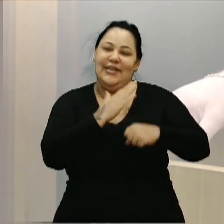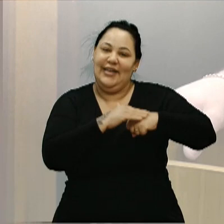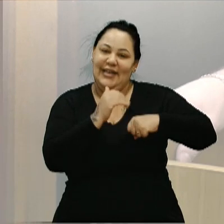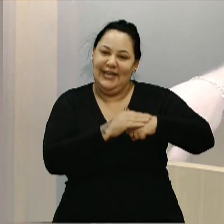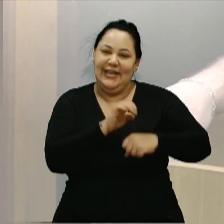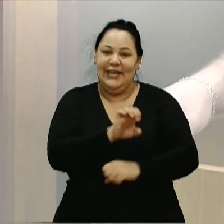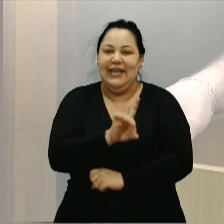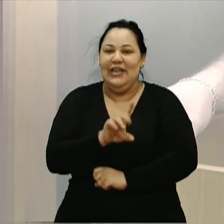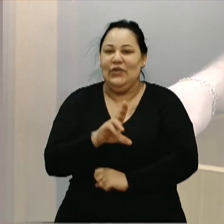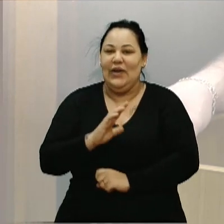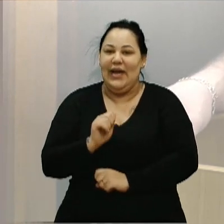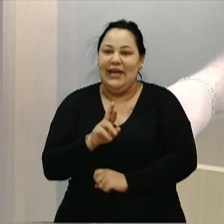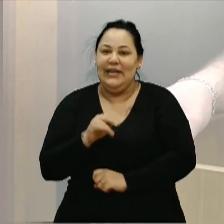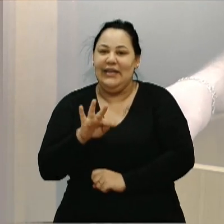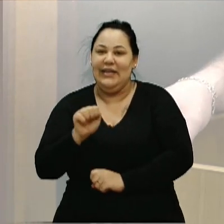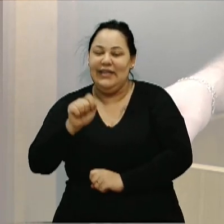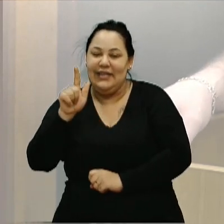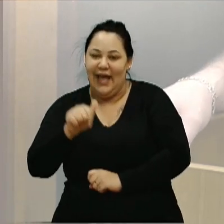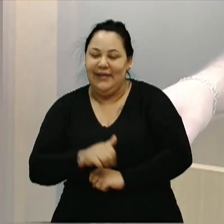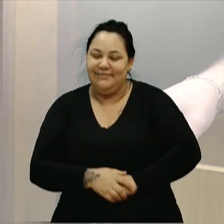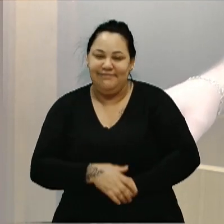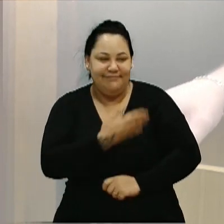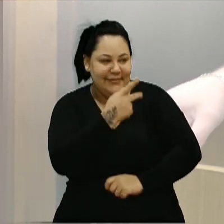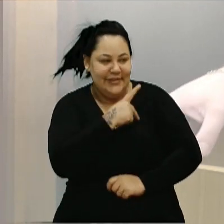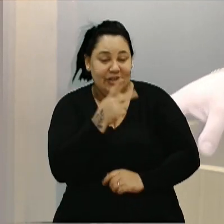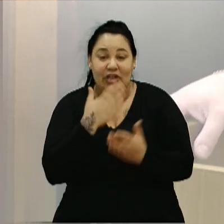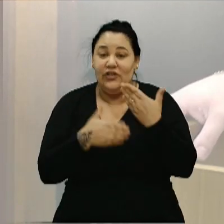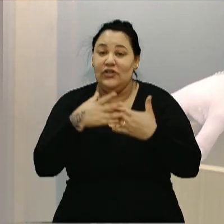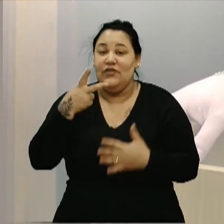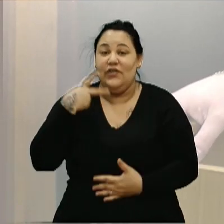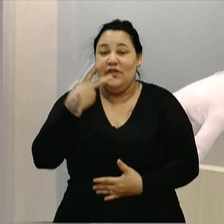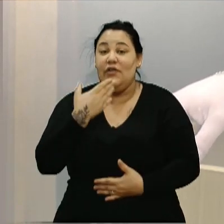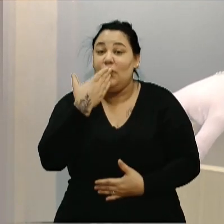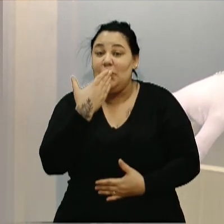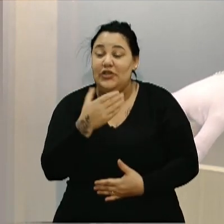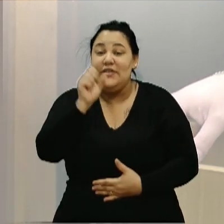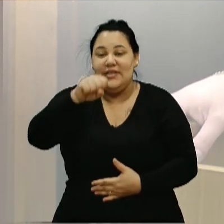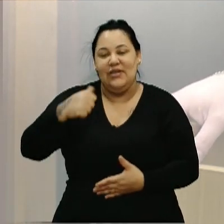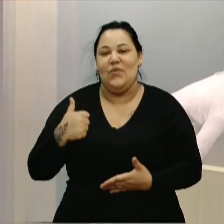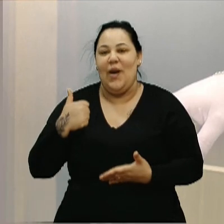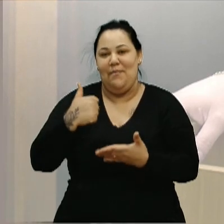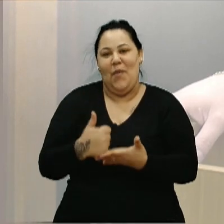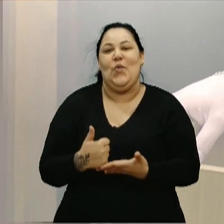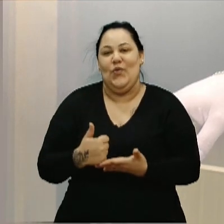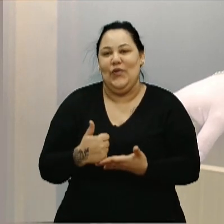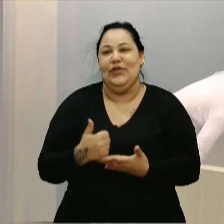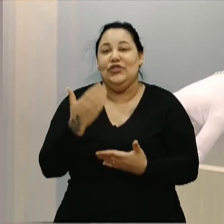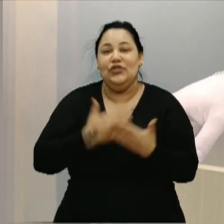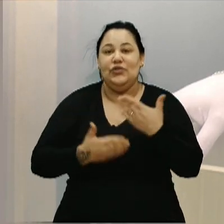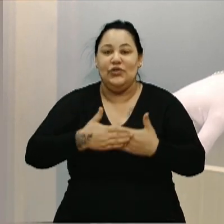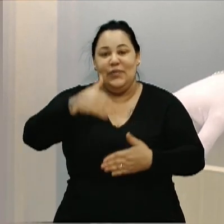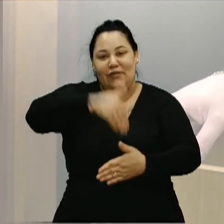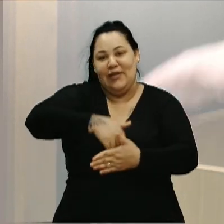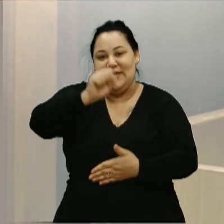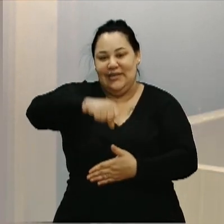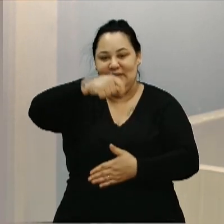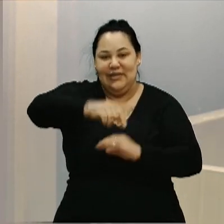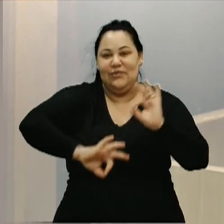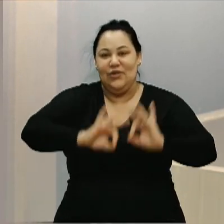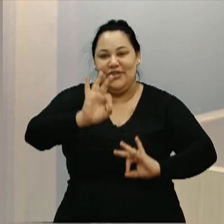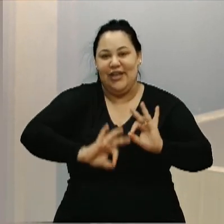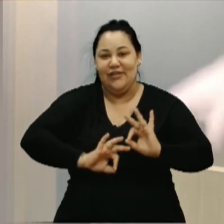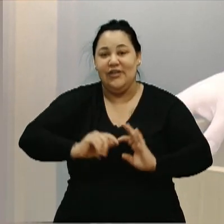Educaritá. Senhora Presidente, senhores e senhores vereadores, peço o acolhimento de todos e, mais uma vez,